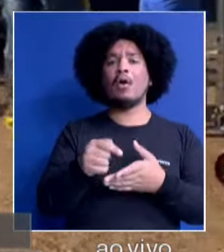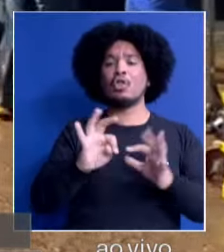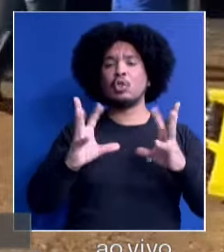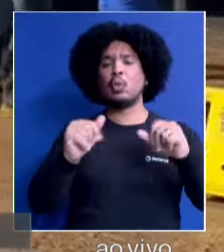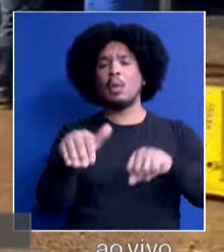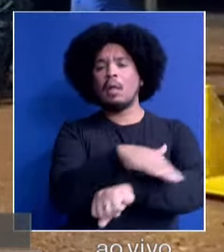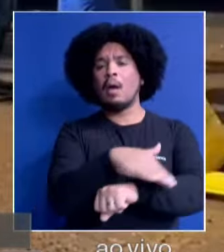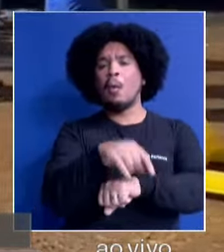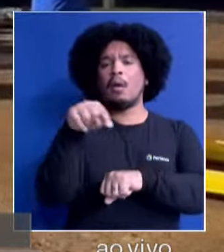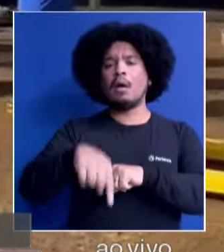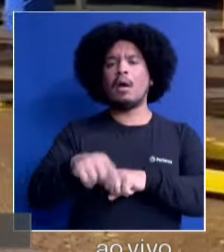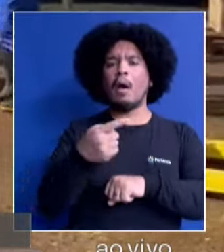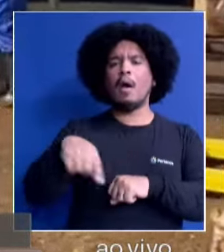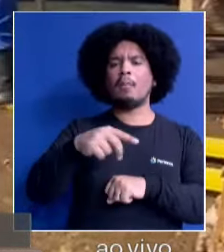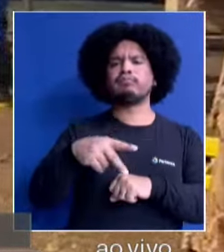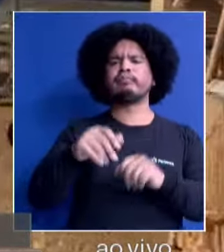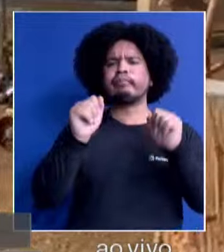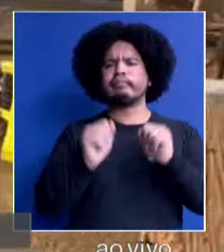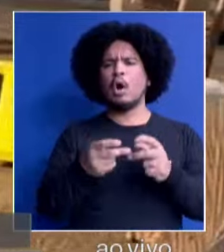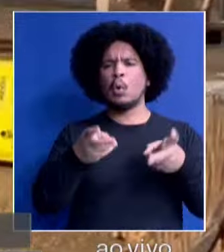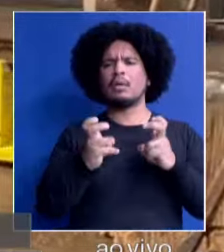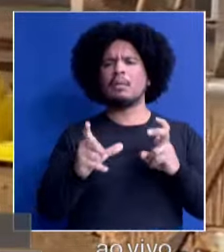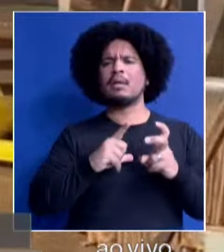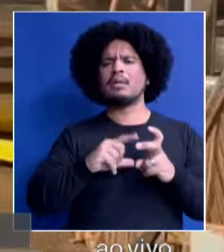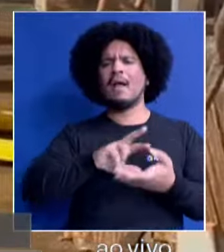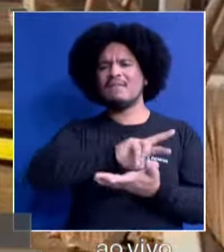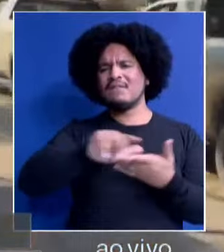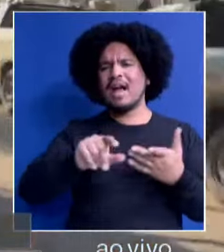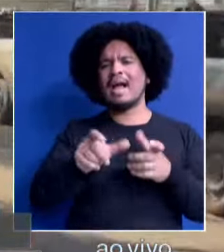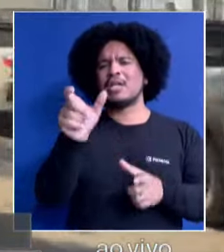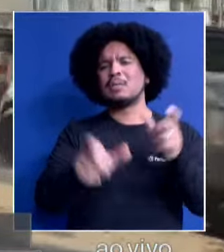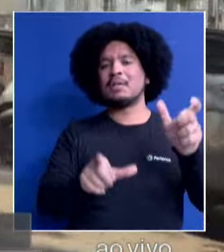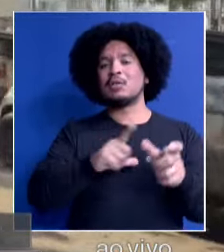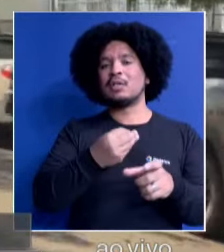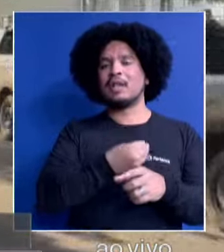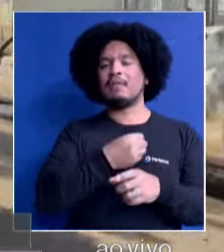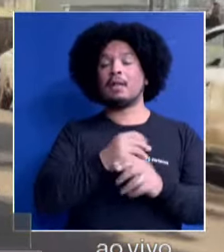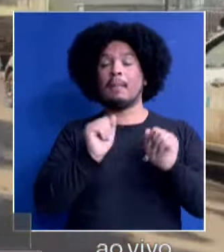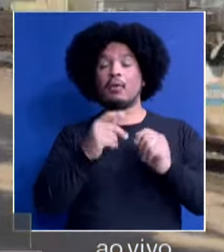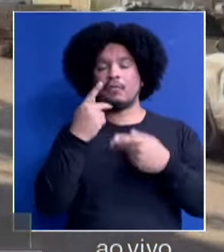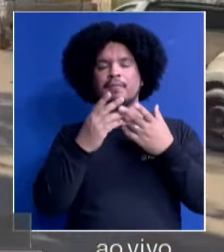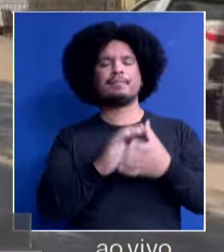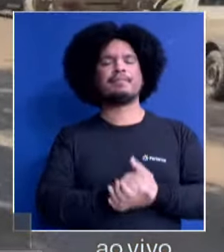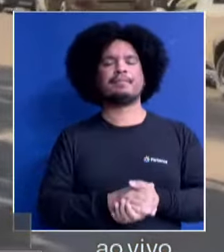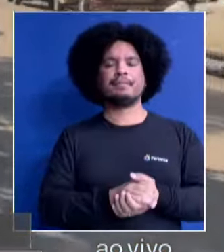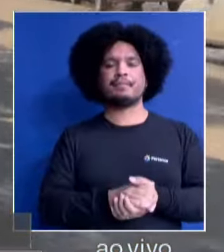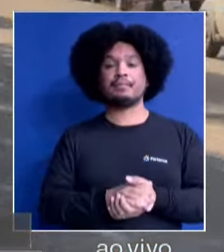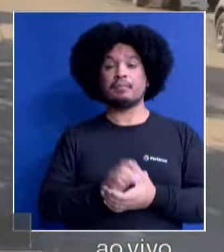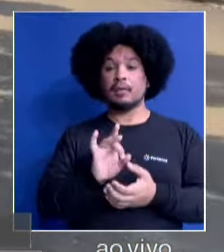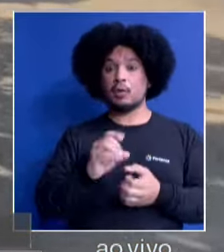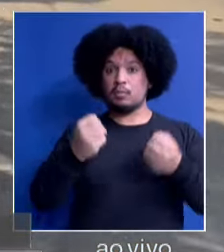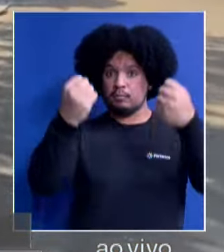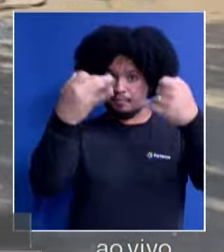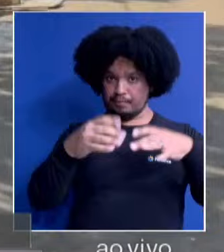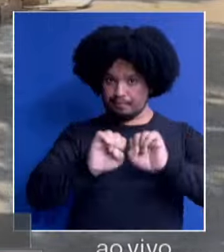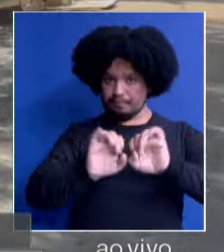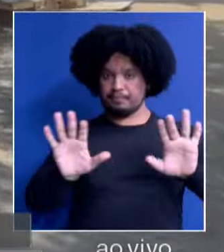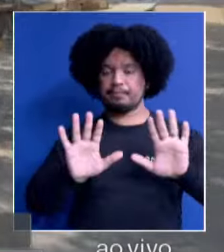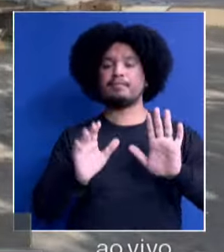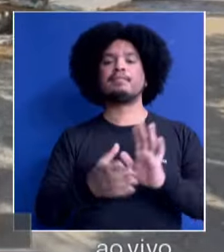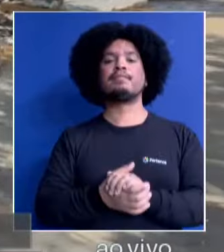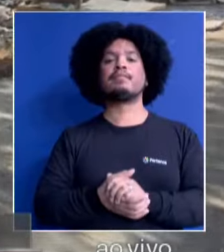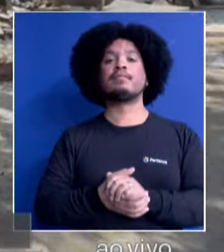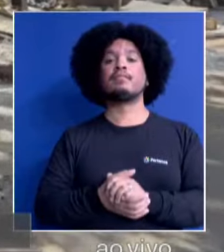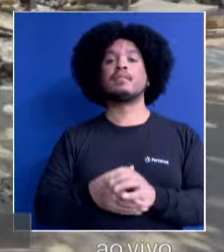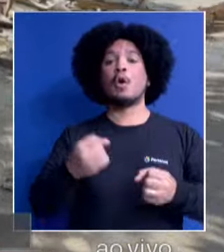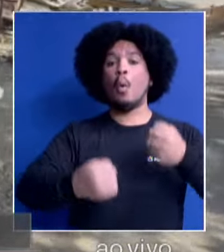aqui, Mota, como a gente pode perceber, muitos moradores... Ju, oi, pode falar. Deixa eu só para esclarecer mesmo. Claro,